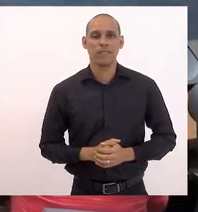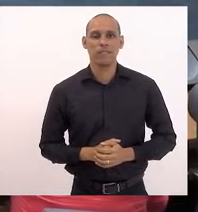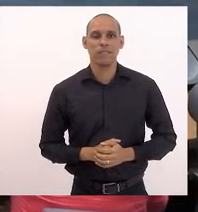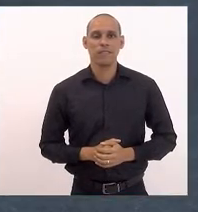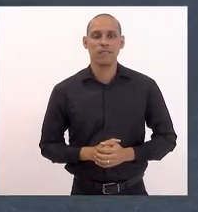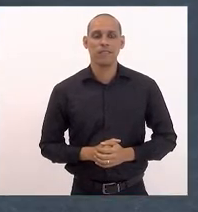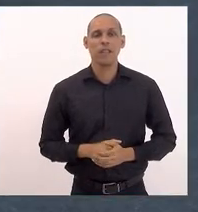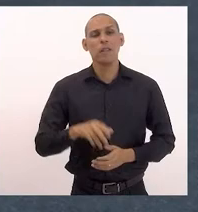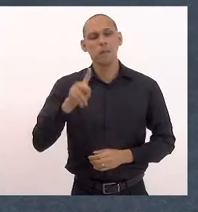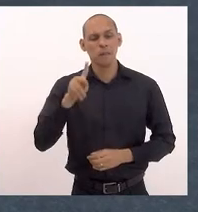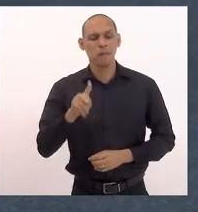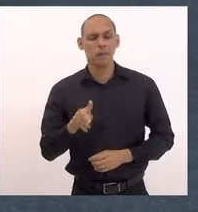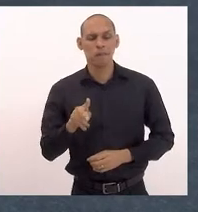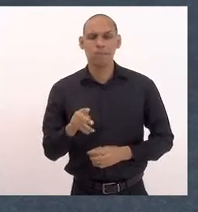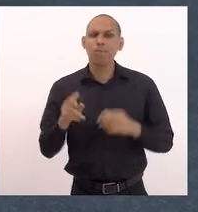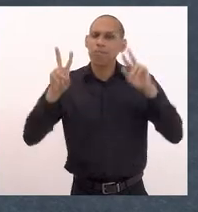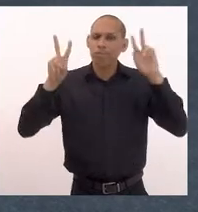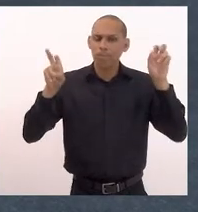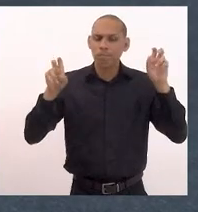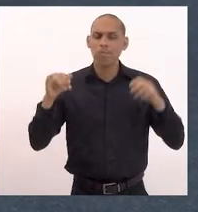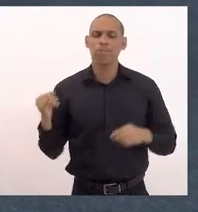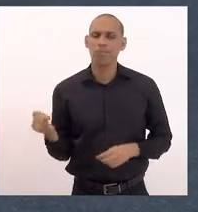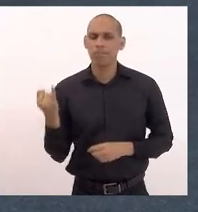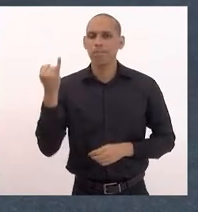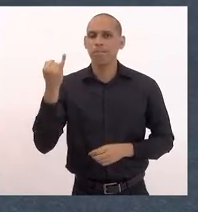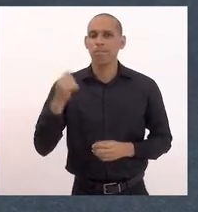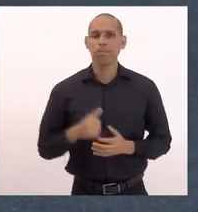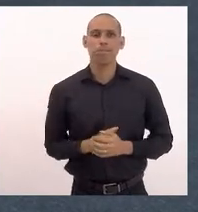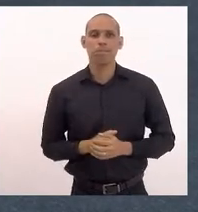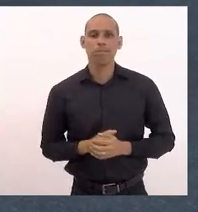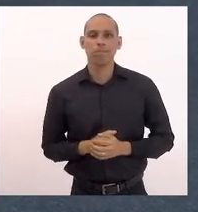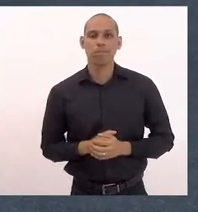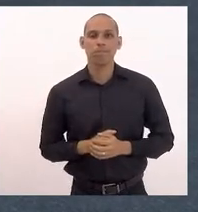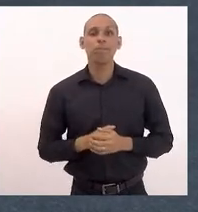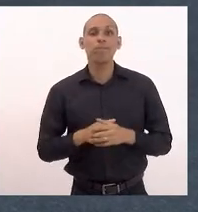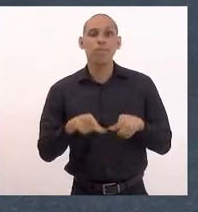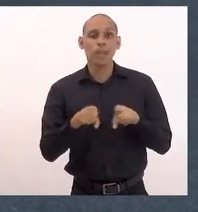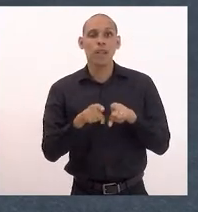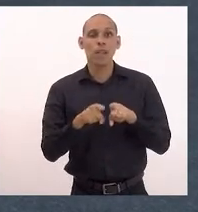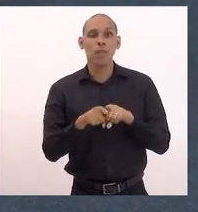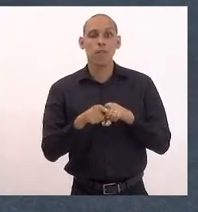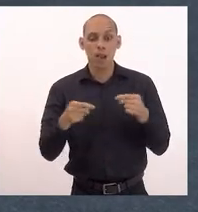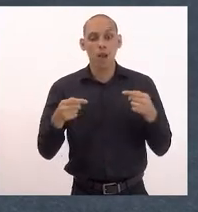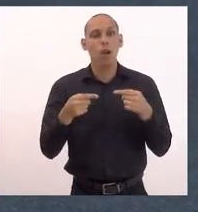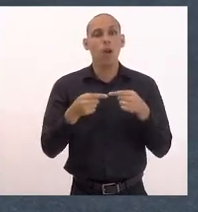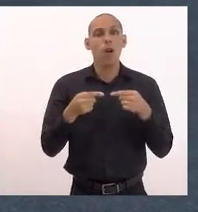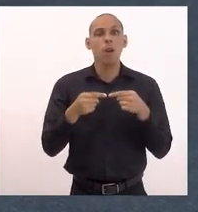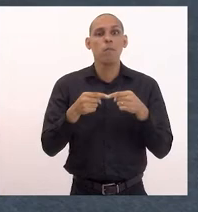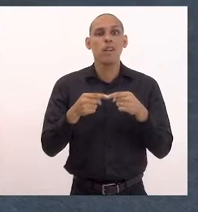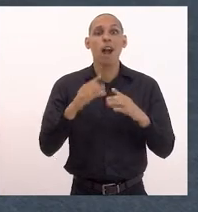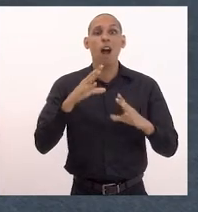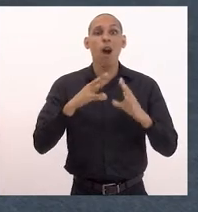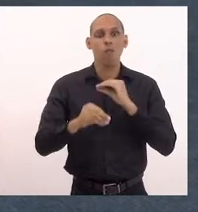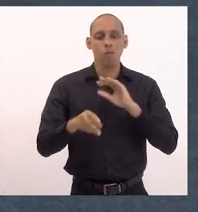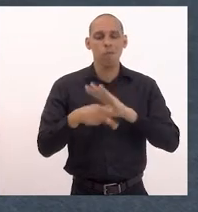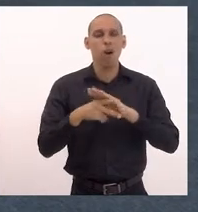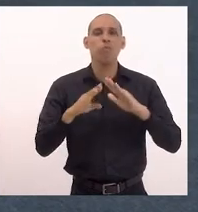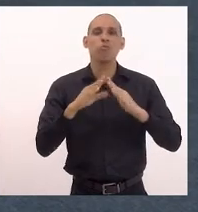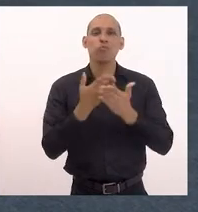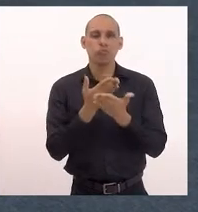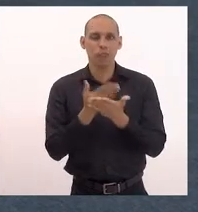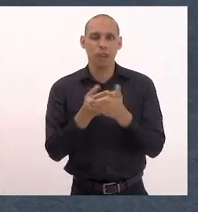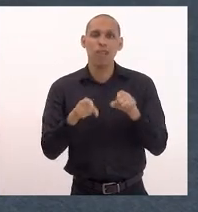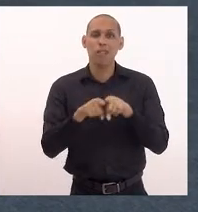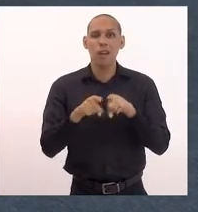Senhor presidente, esse é um tema importante, que incide, inclusive, sobre a evasão escolar, além de, obviamente, a trajetória de